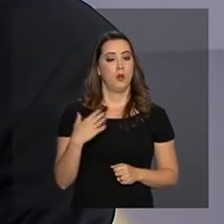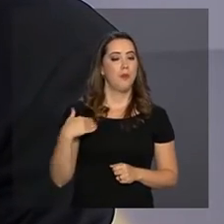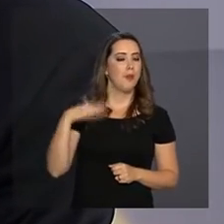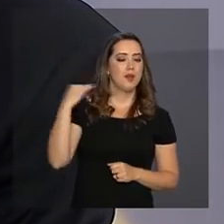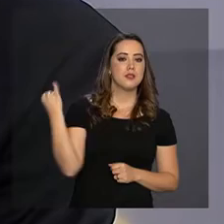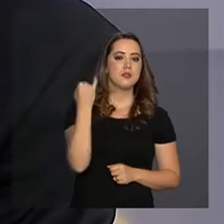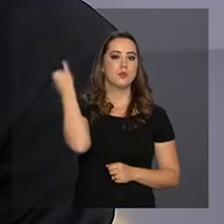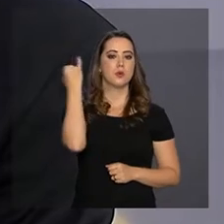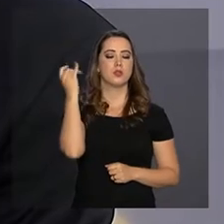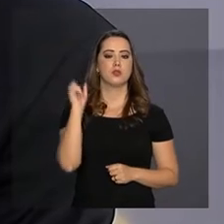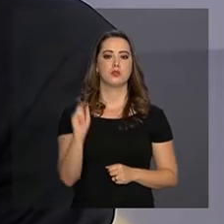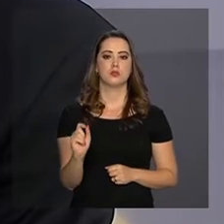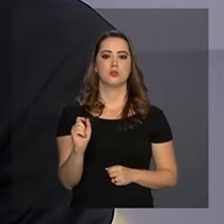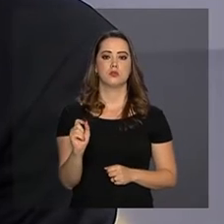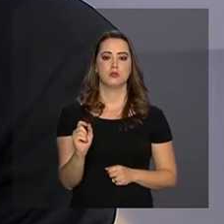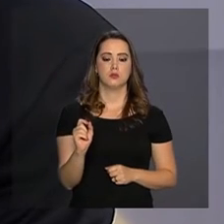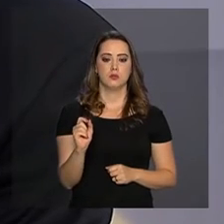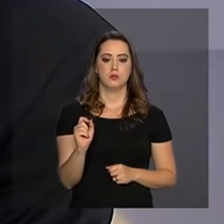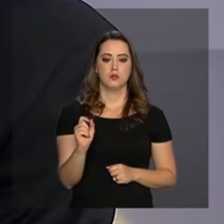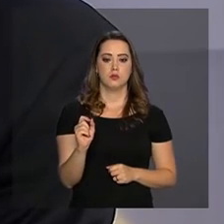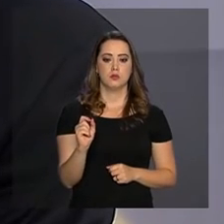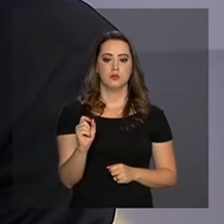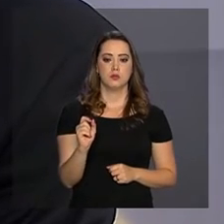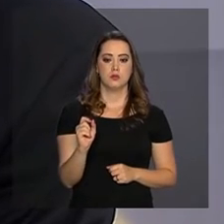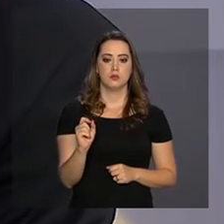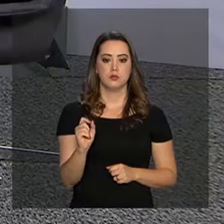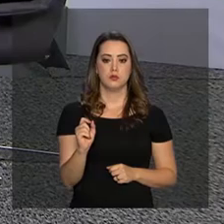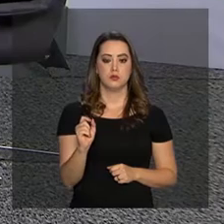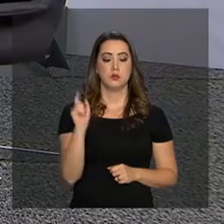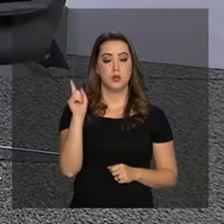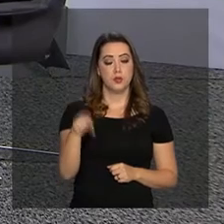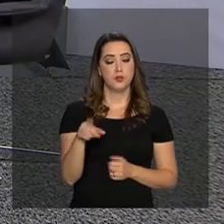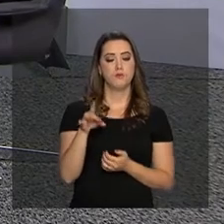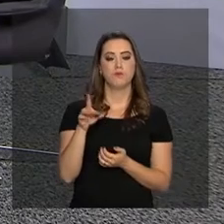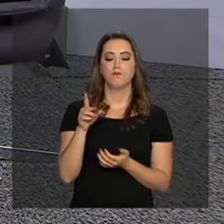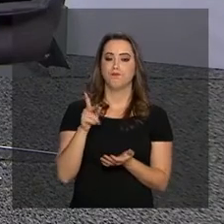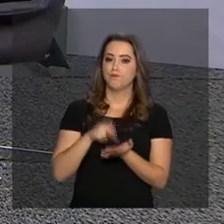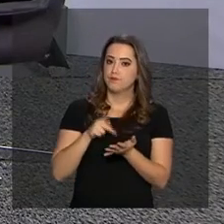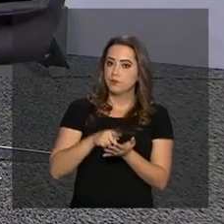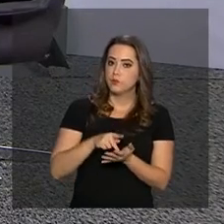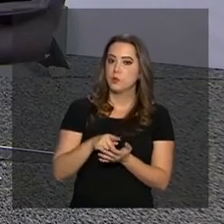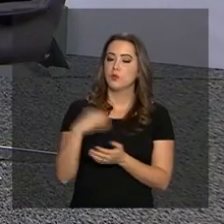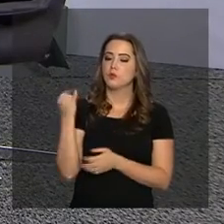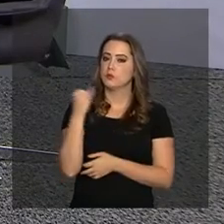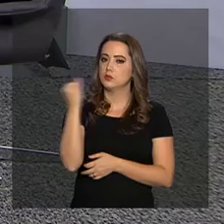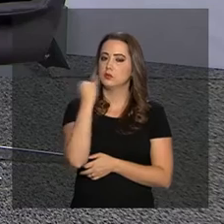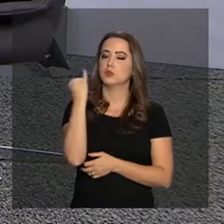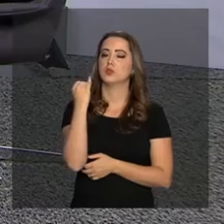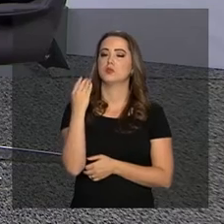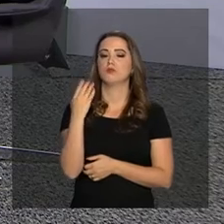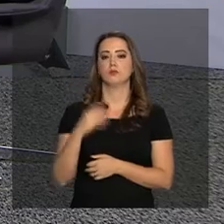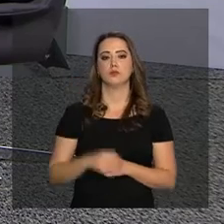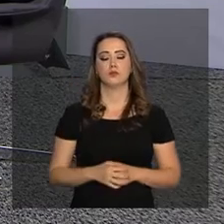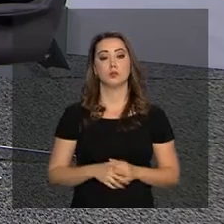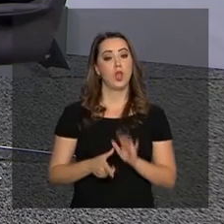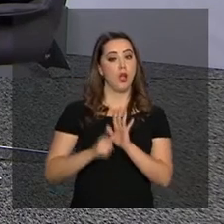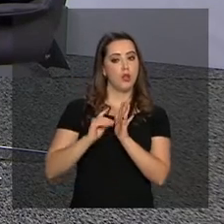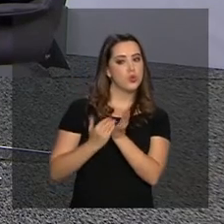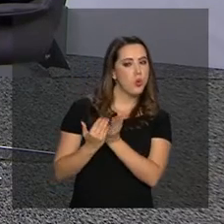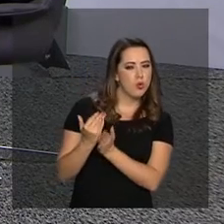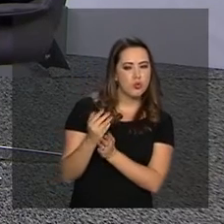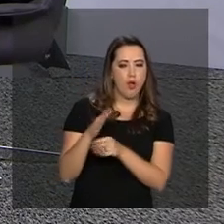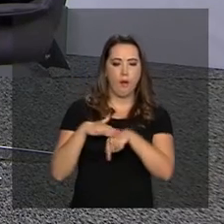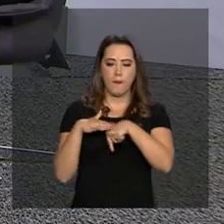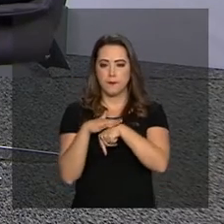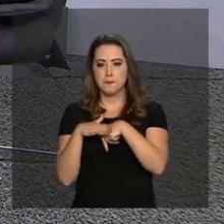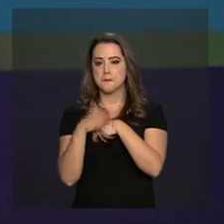importantes e suma. Realmente, e tem uma repercussão enorme. Antes de continuarmos a